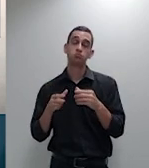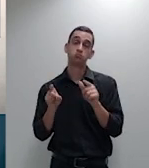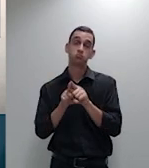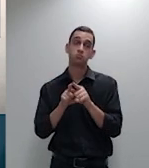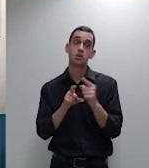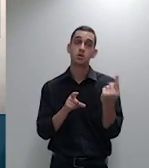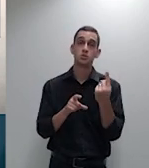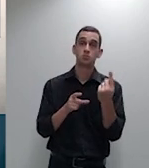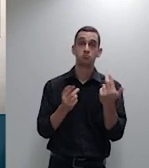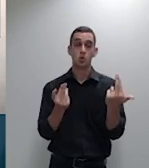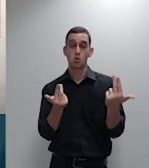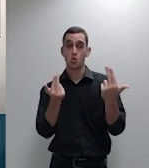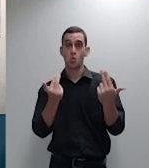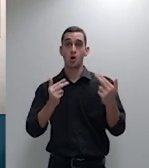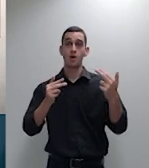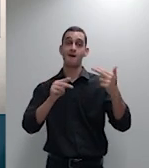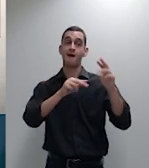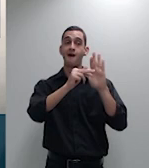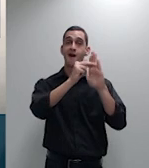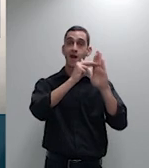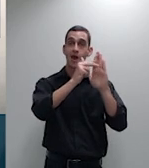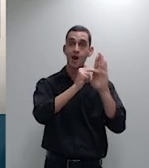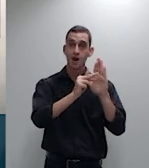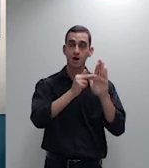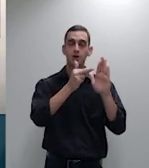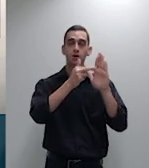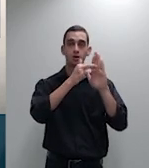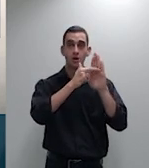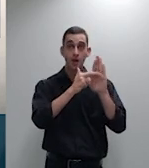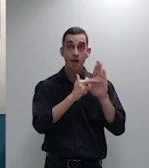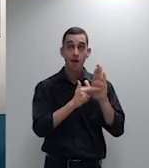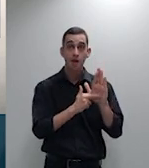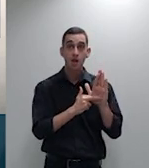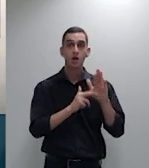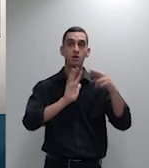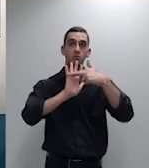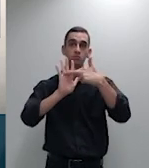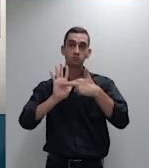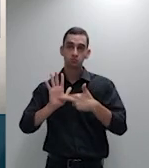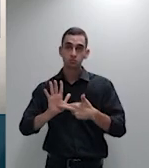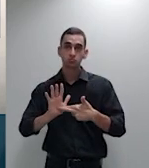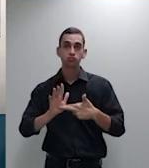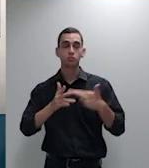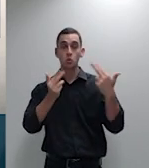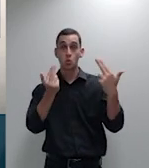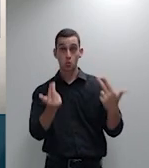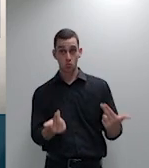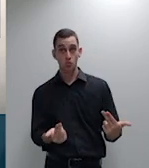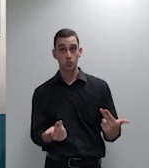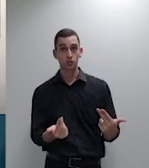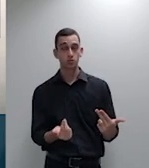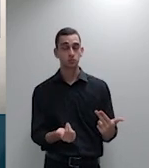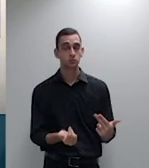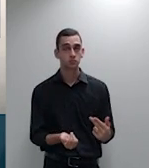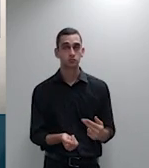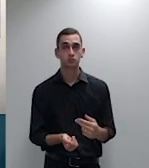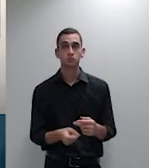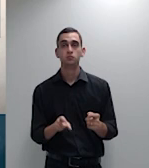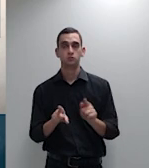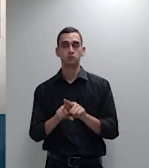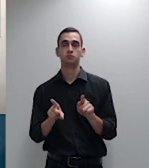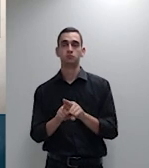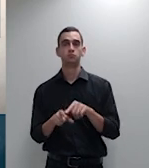aspecto eu gostaria apenas de salientar que já há decisões dos integrantes dessa